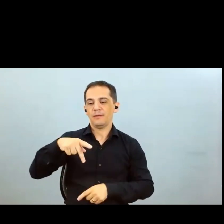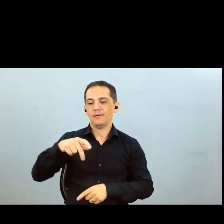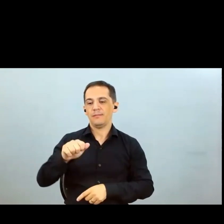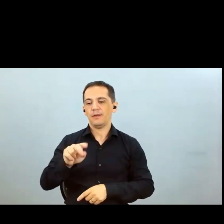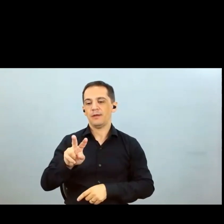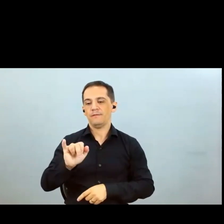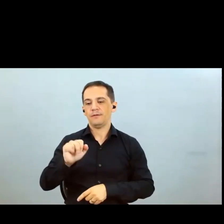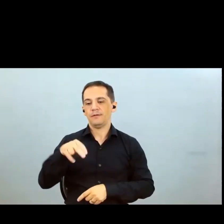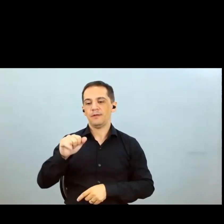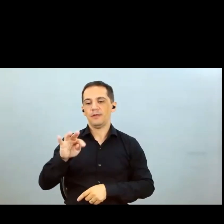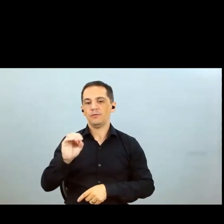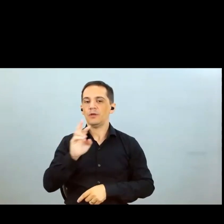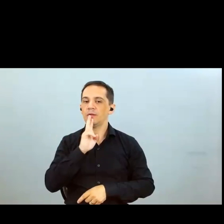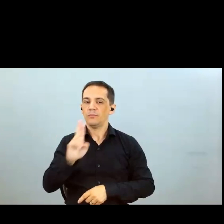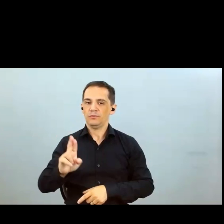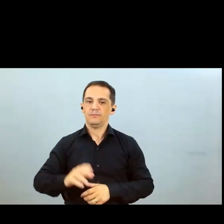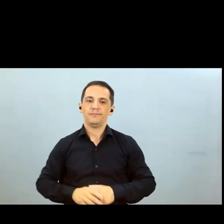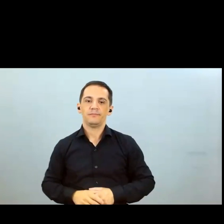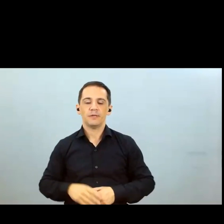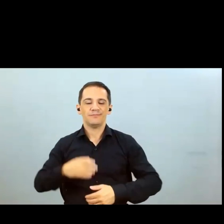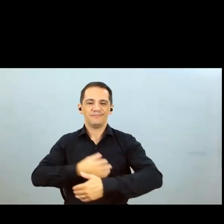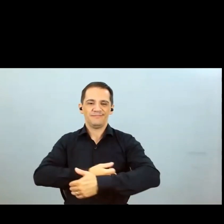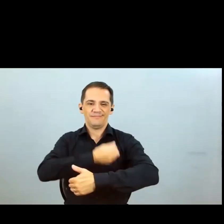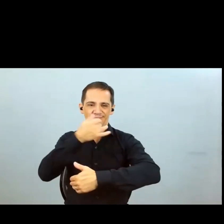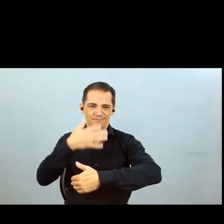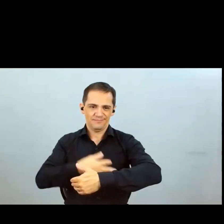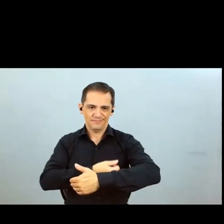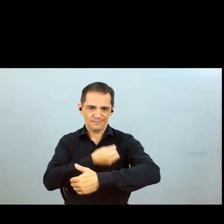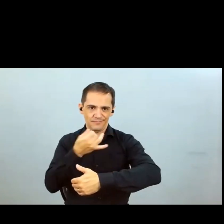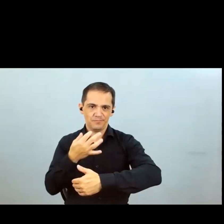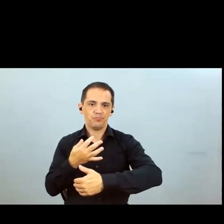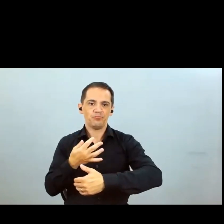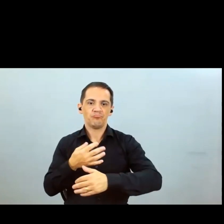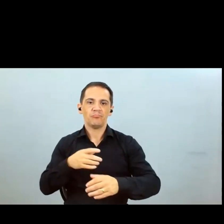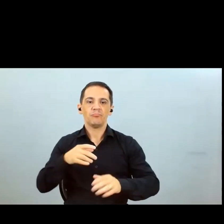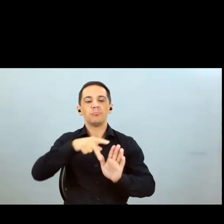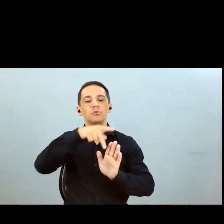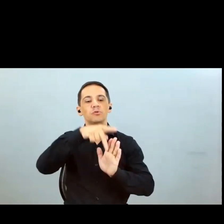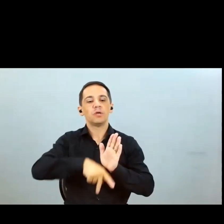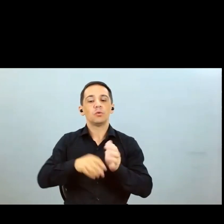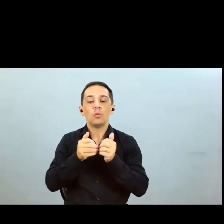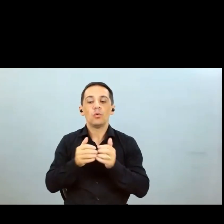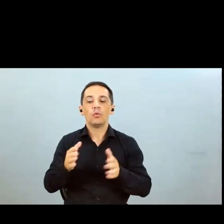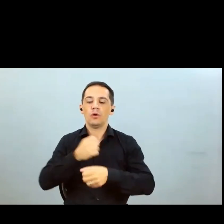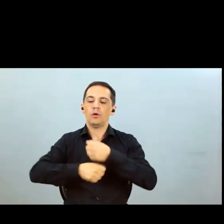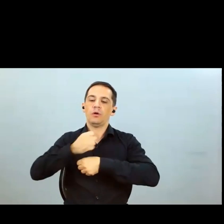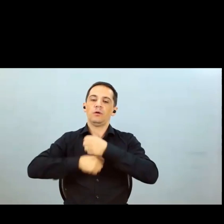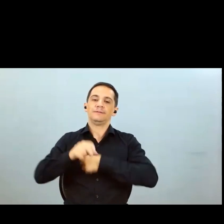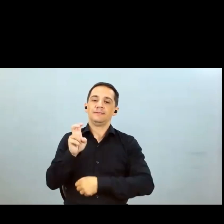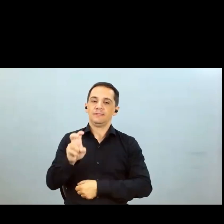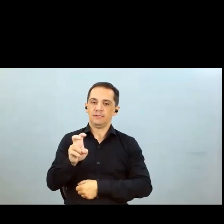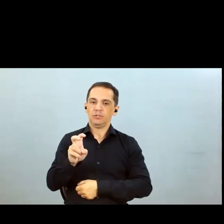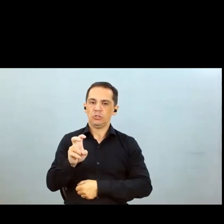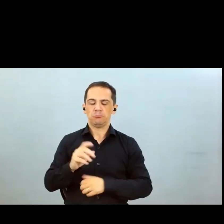Sementes é um projeto que nós iniciamos há 5 anos e ele está evoluindo bem ele está